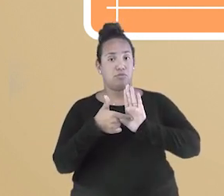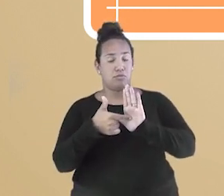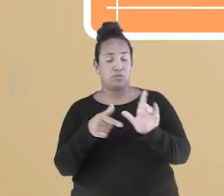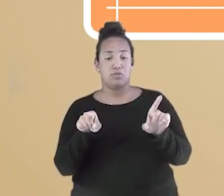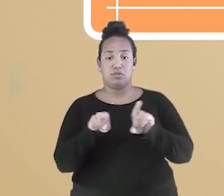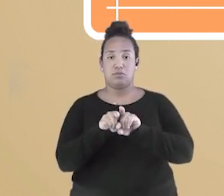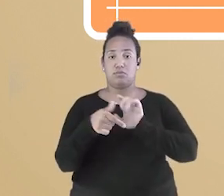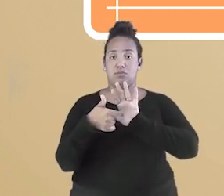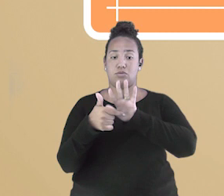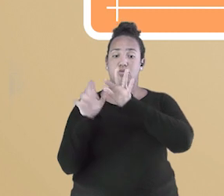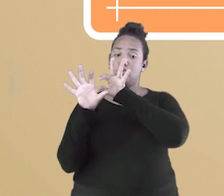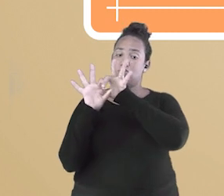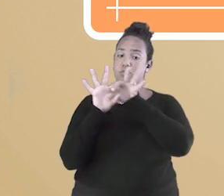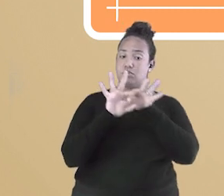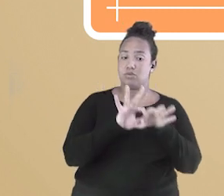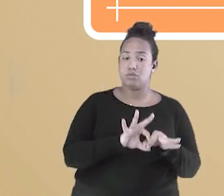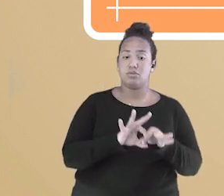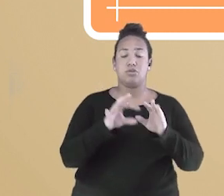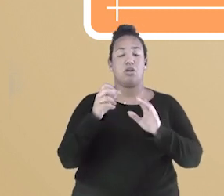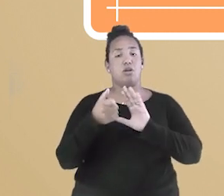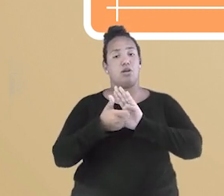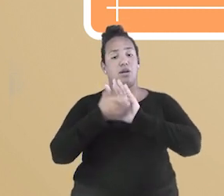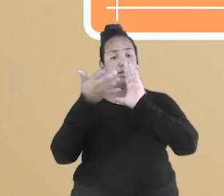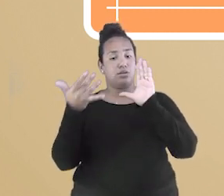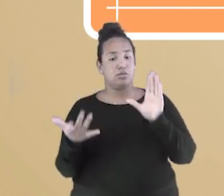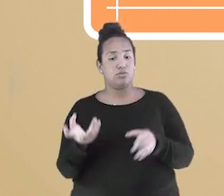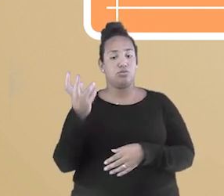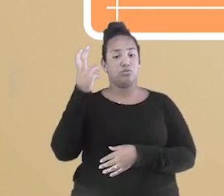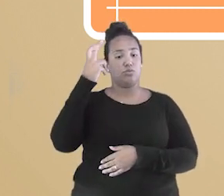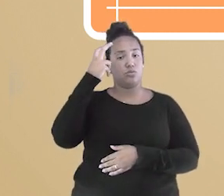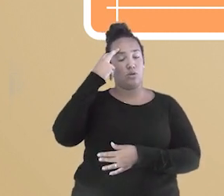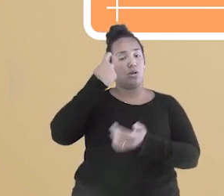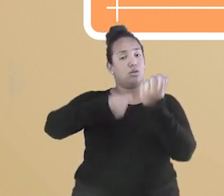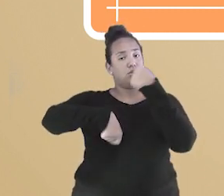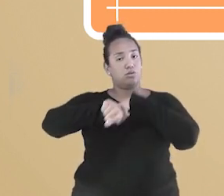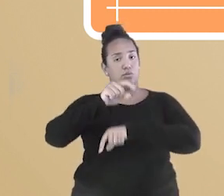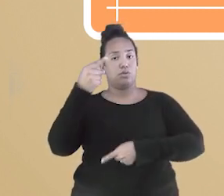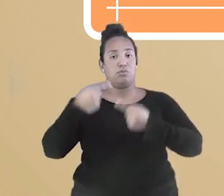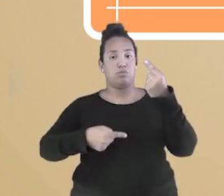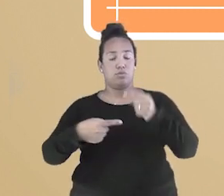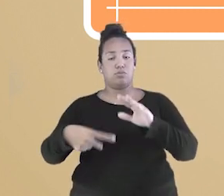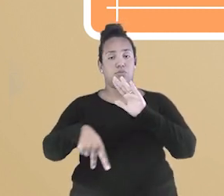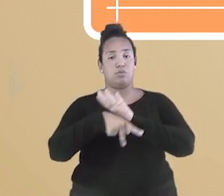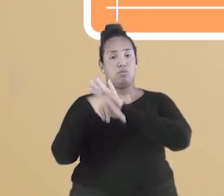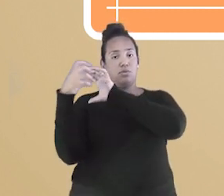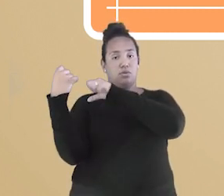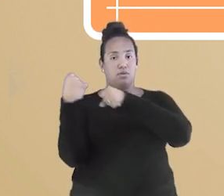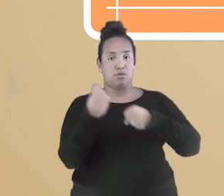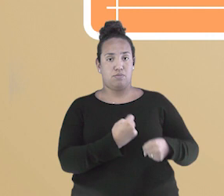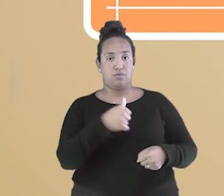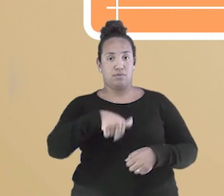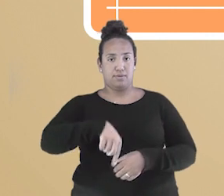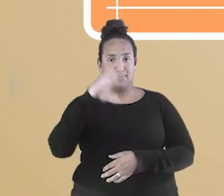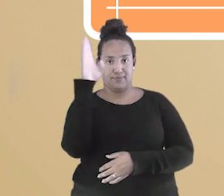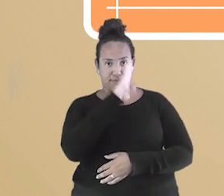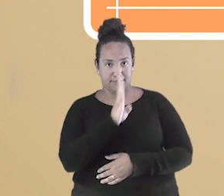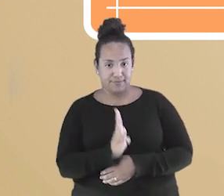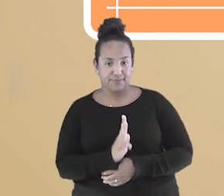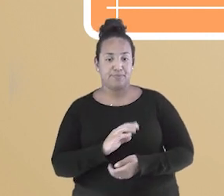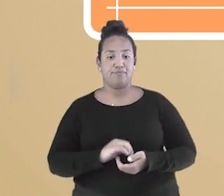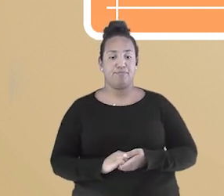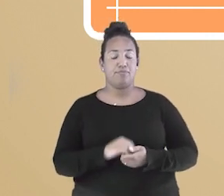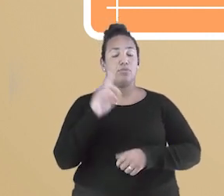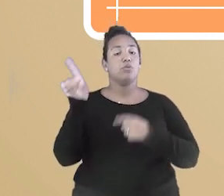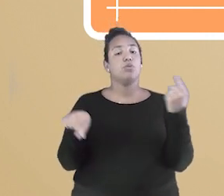sociais, culturais, econômicos e políticos da emergência da República no Brasil. E nosso objetivo de hoje é